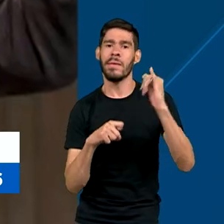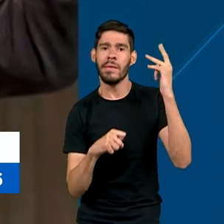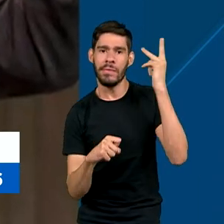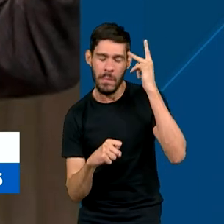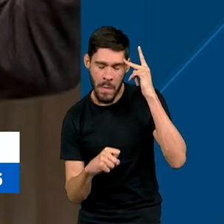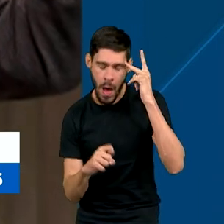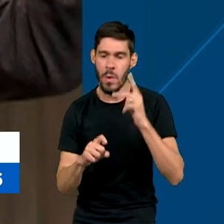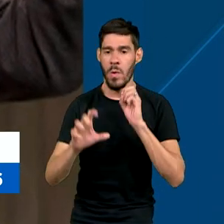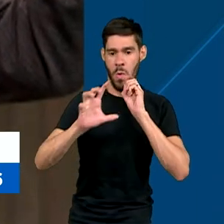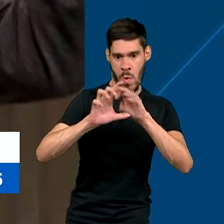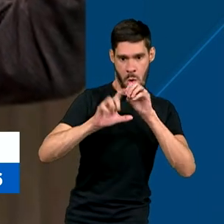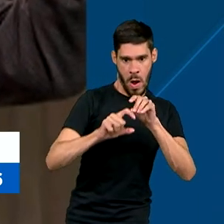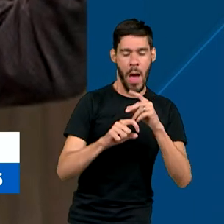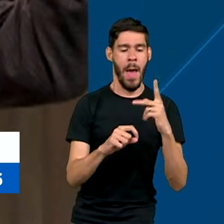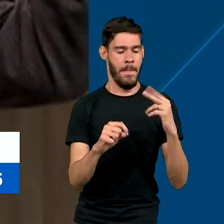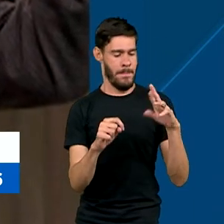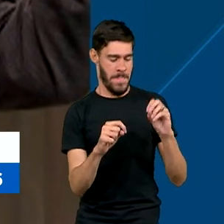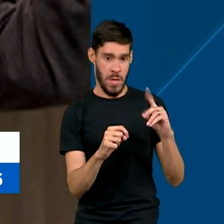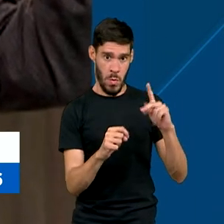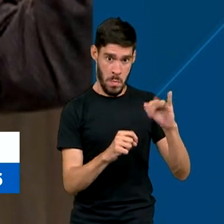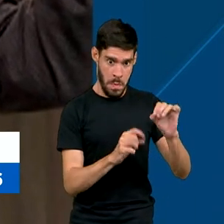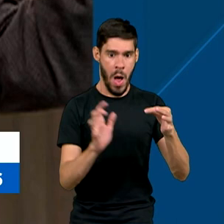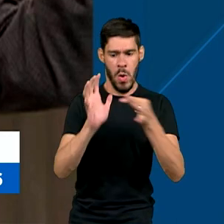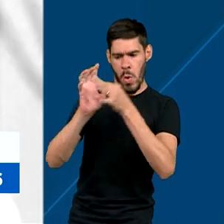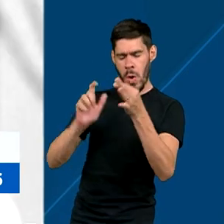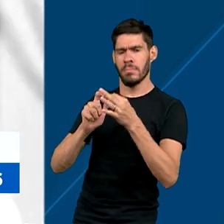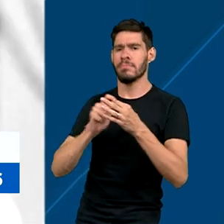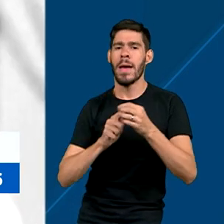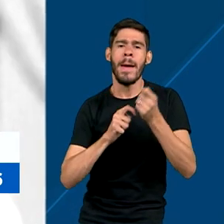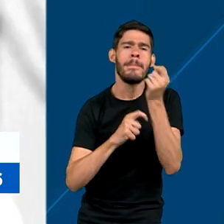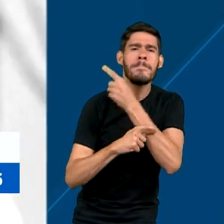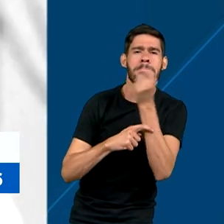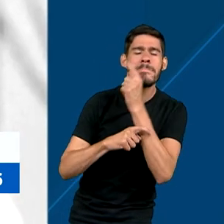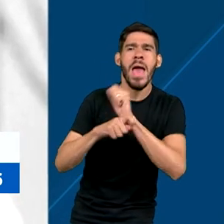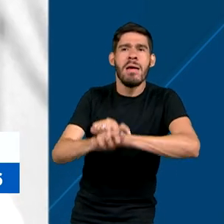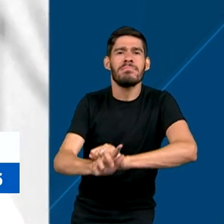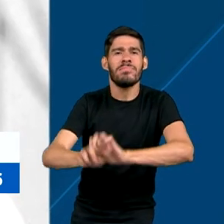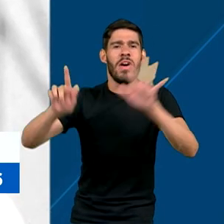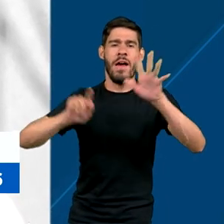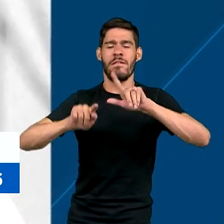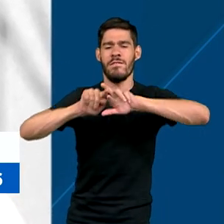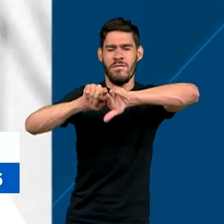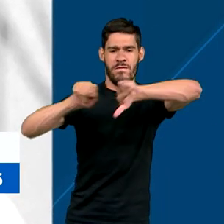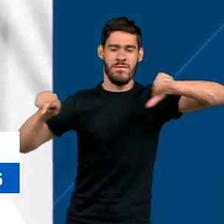Globo, Pedro Paulo Rangel teve destaque no humor e brilhou em diversos programas.